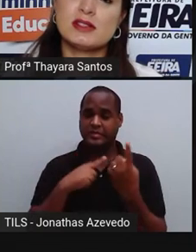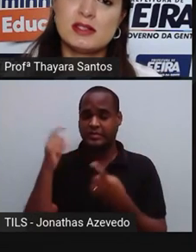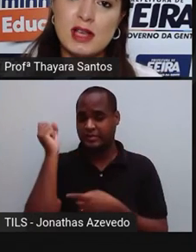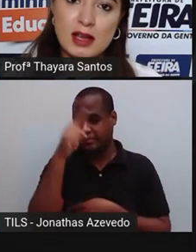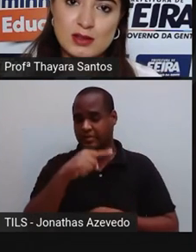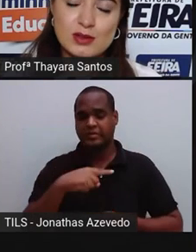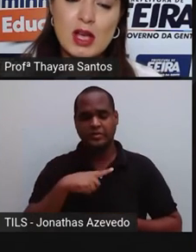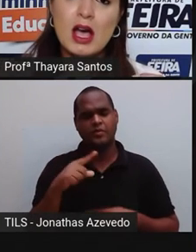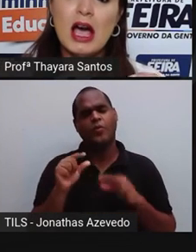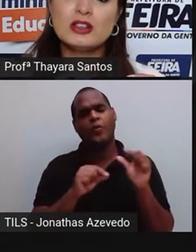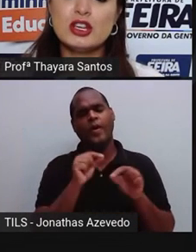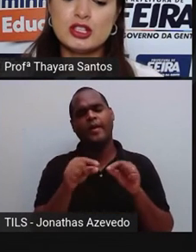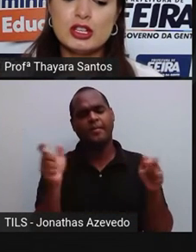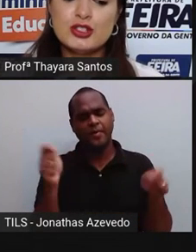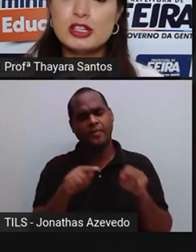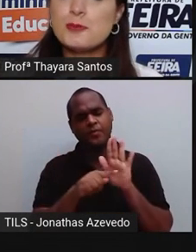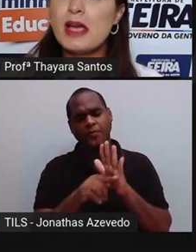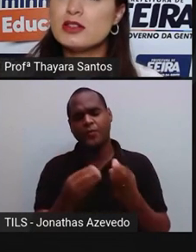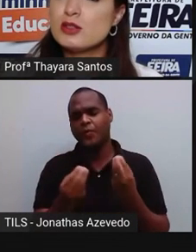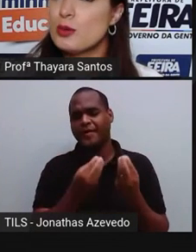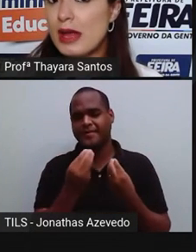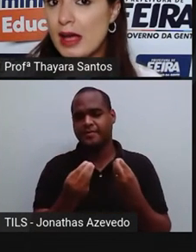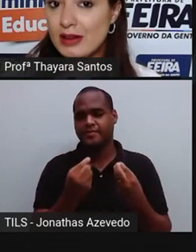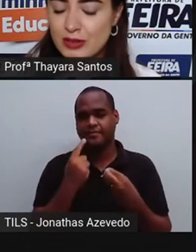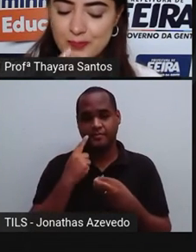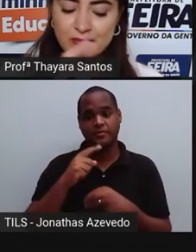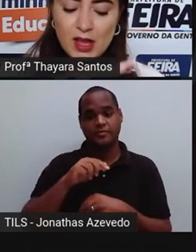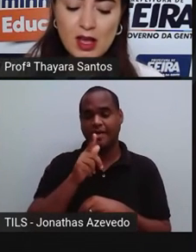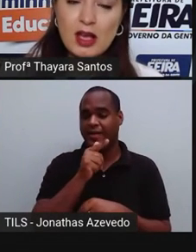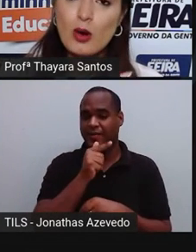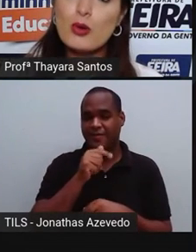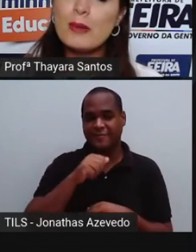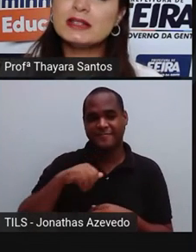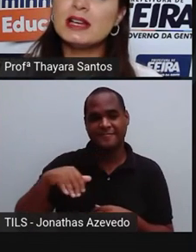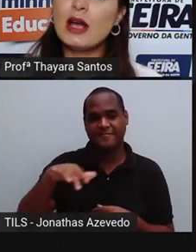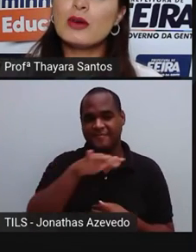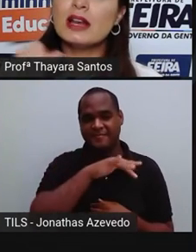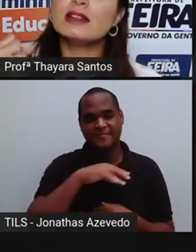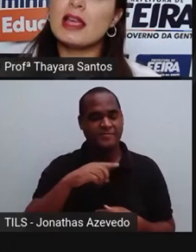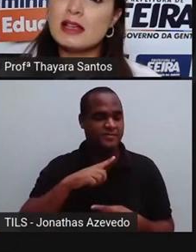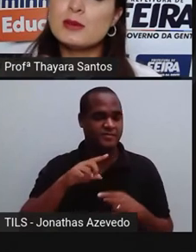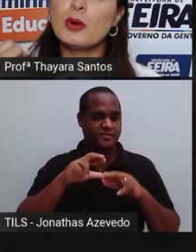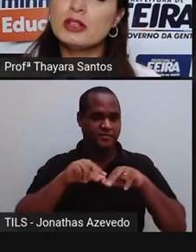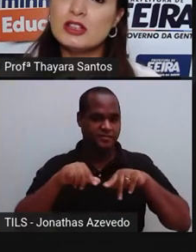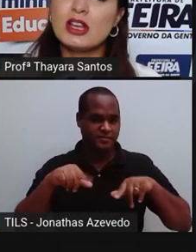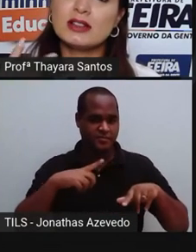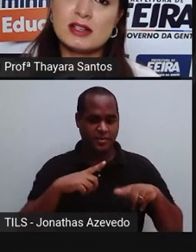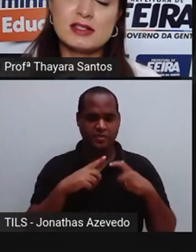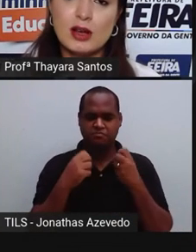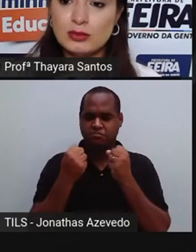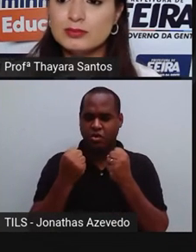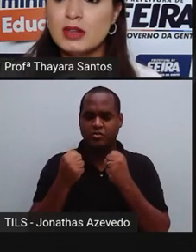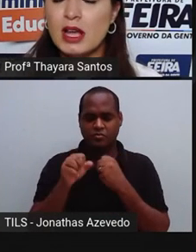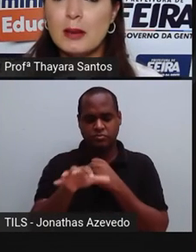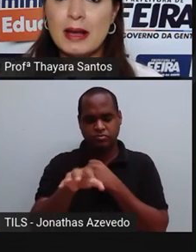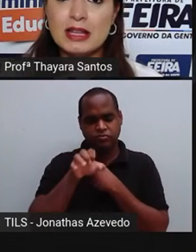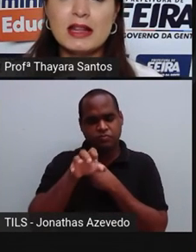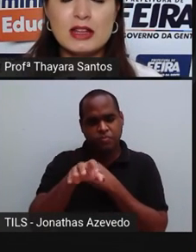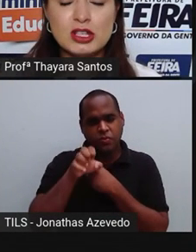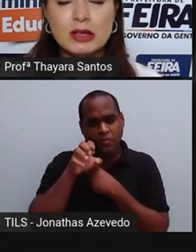feito nesses casos? A gente despeja sobre a ave algum material que ele tenha esse poder de atração